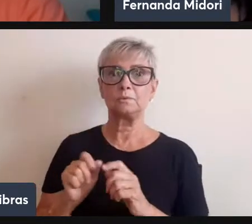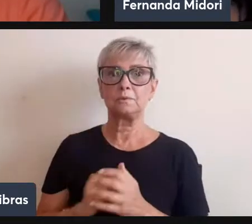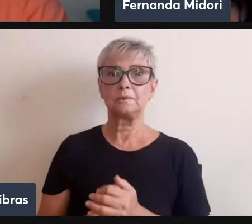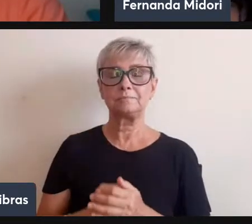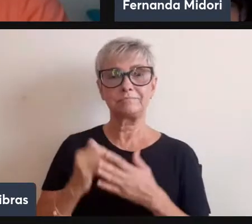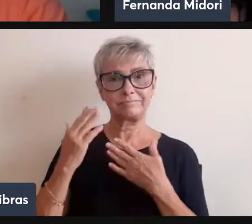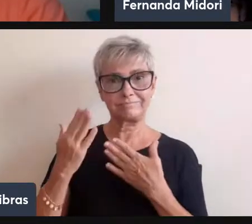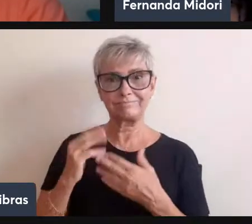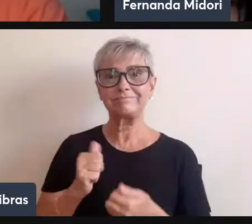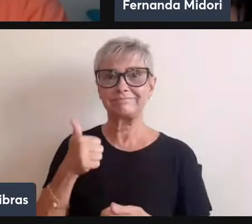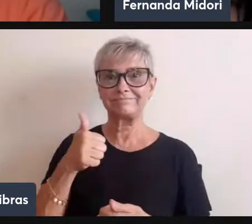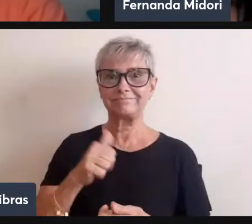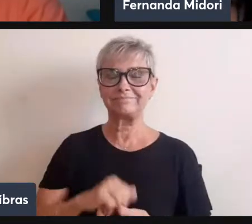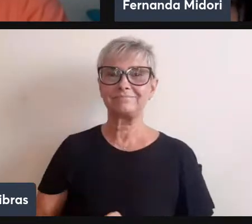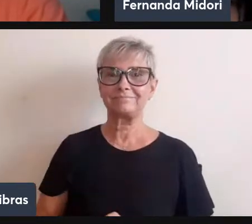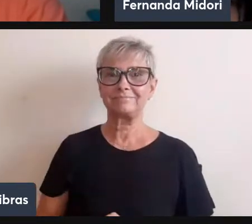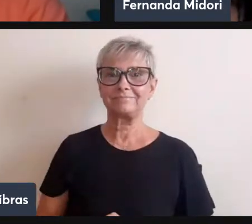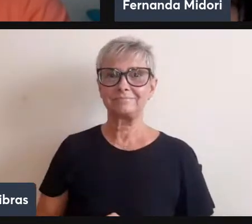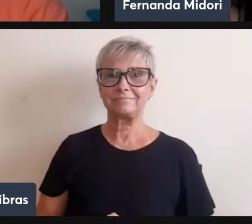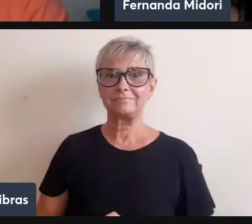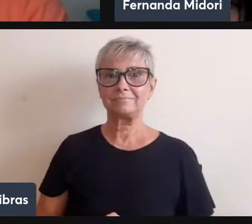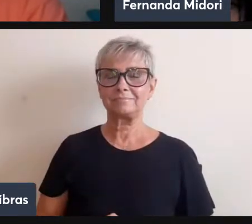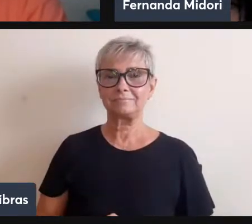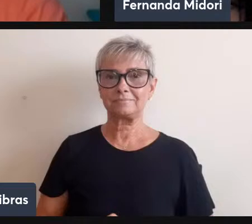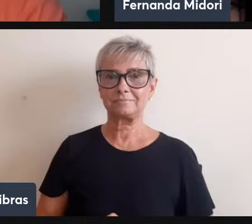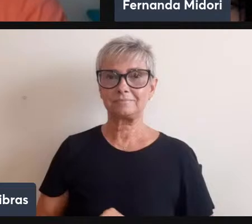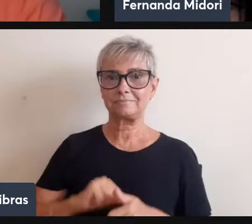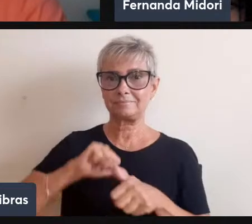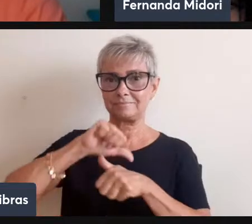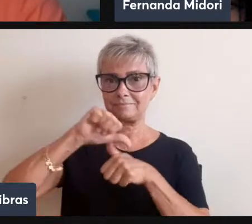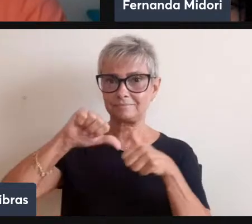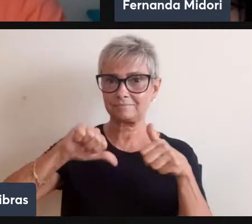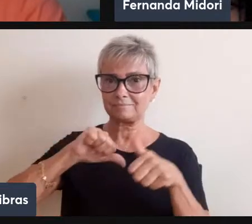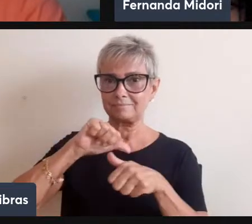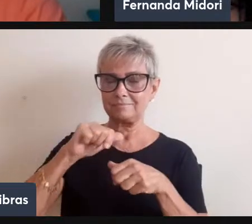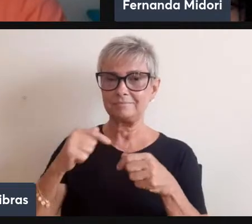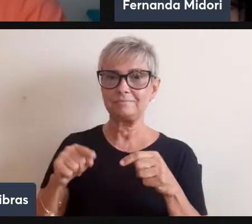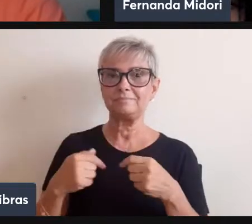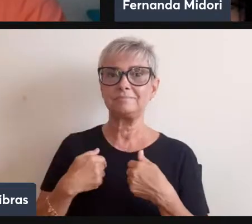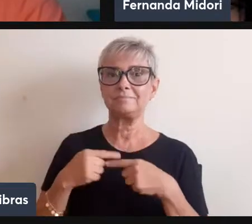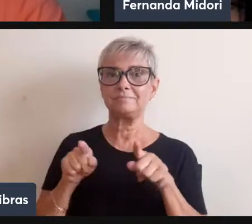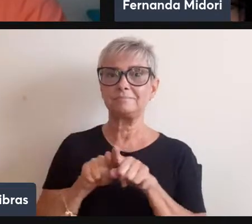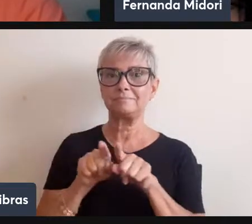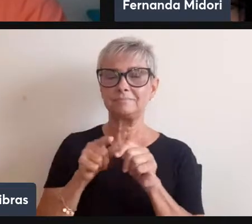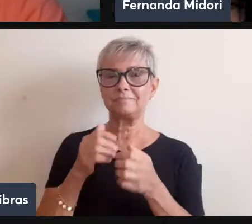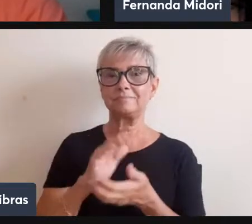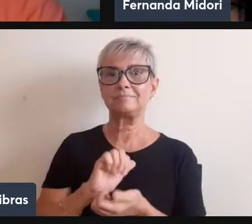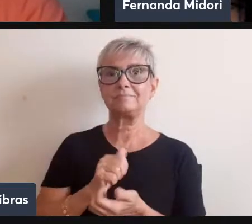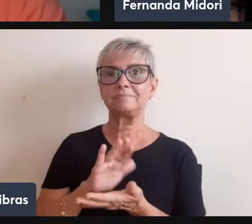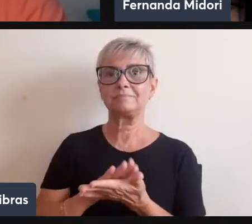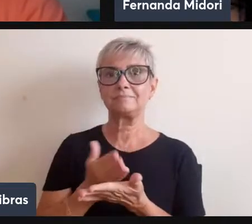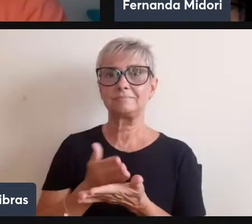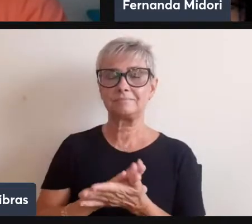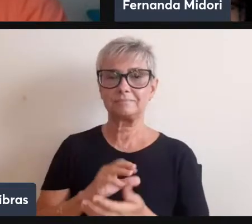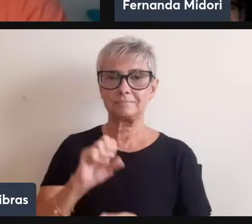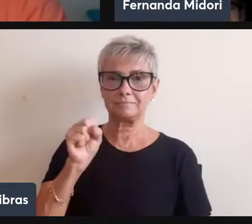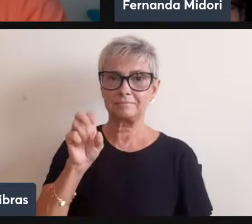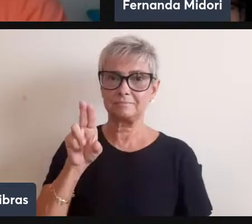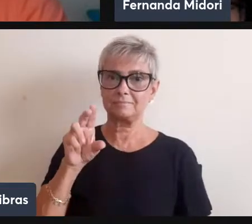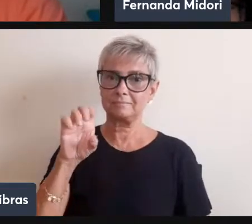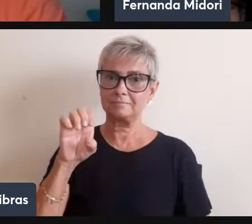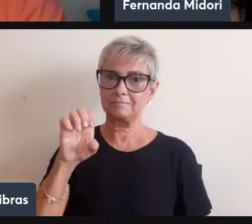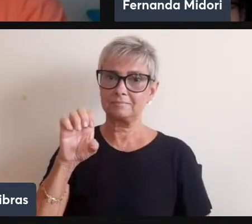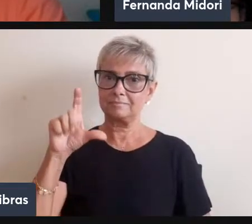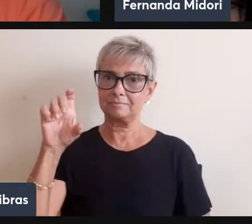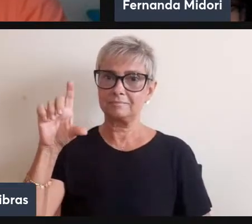Kátia? E aí nos bastidores, revezando com a Kátia, está a Suelen também, técnico de libras. E aí, como